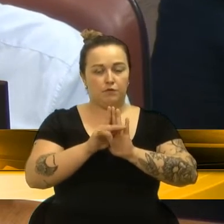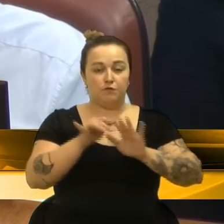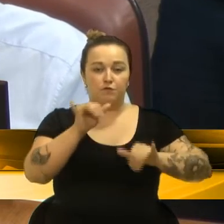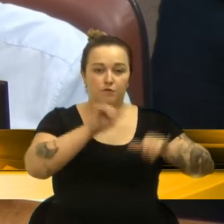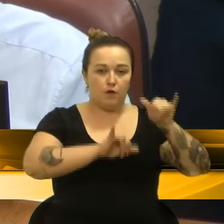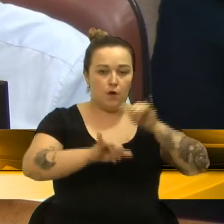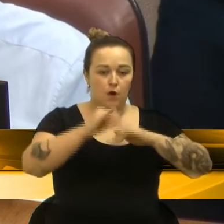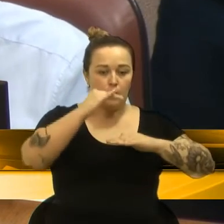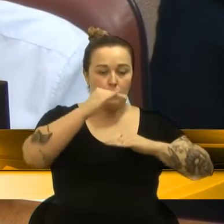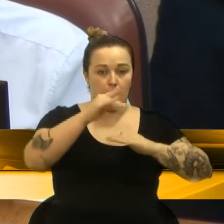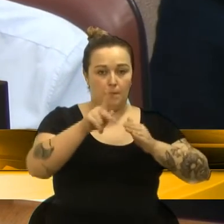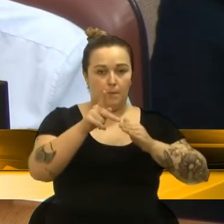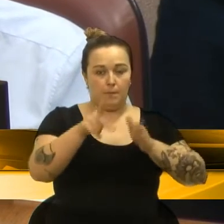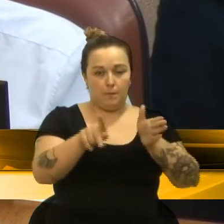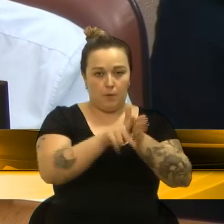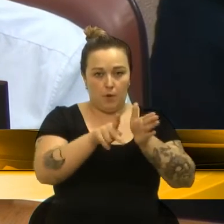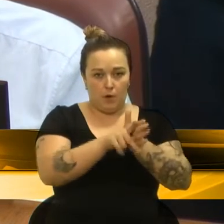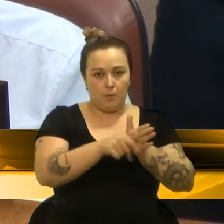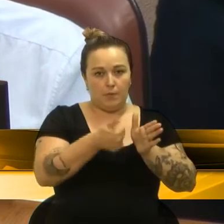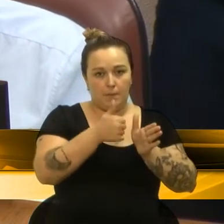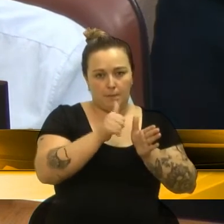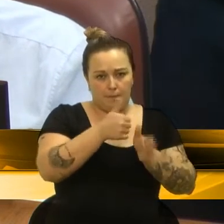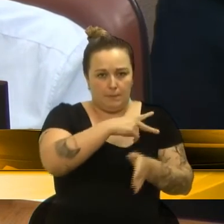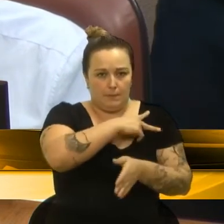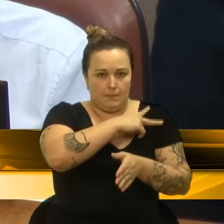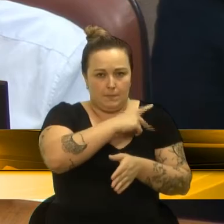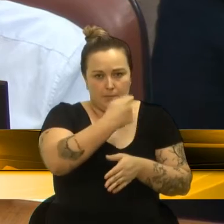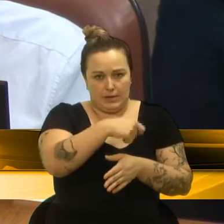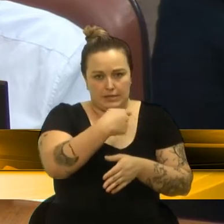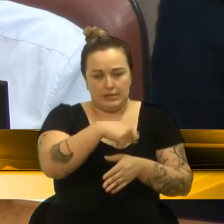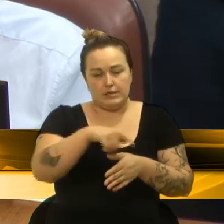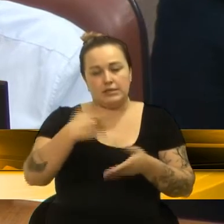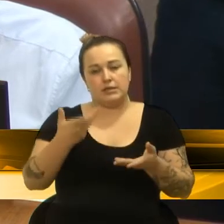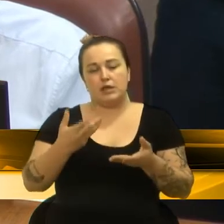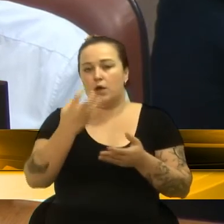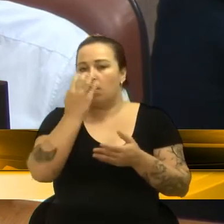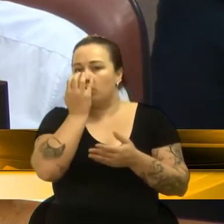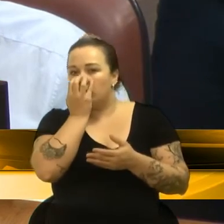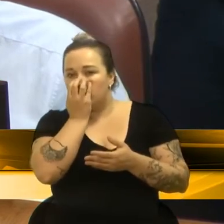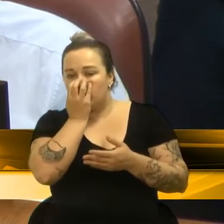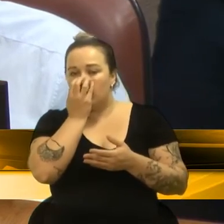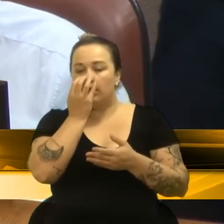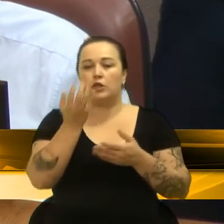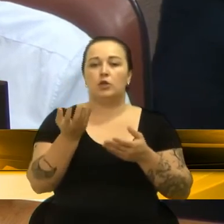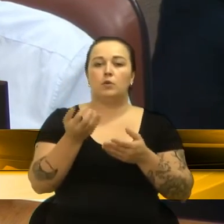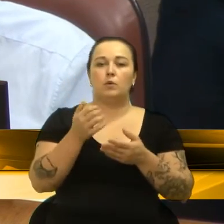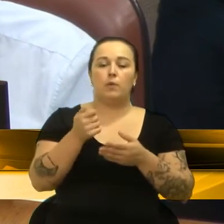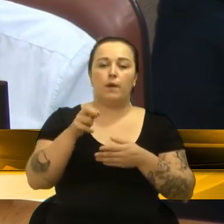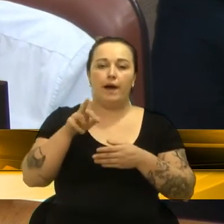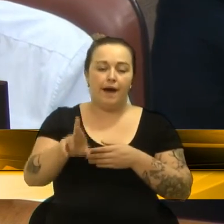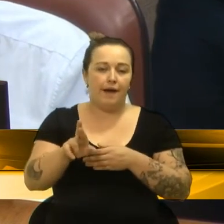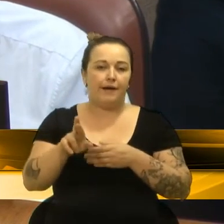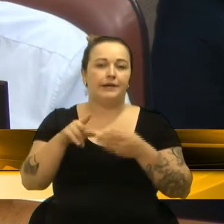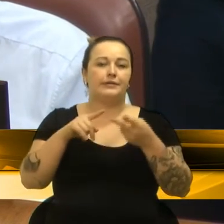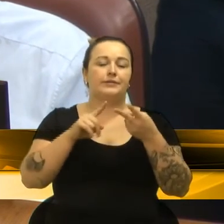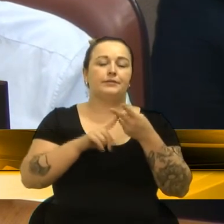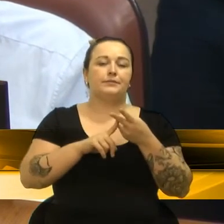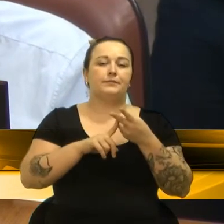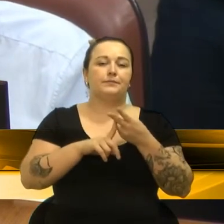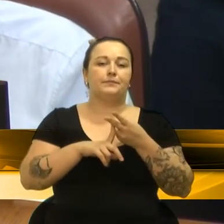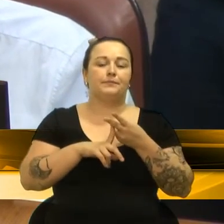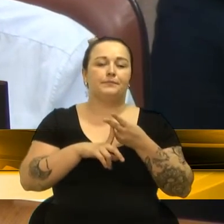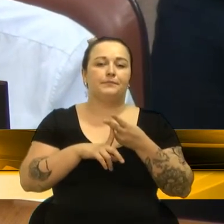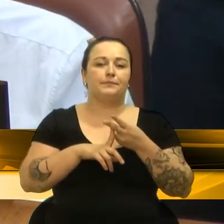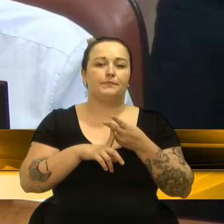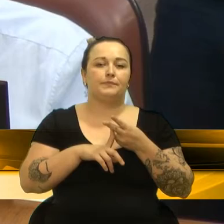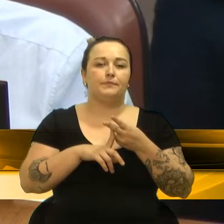546,00 reais, oxigênio 12.750, ar comprimido 3.333,33,